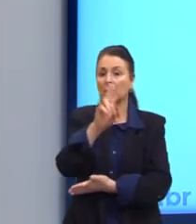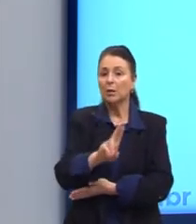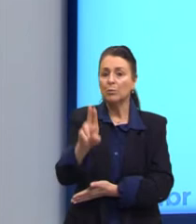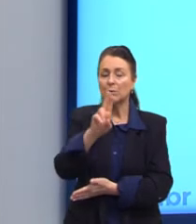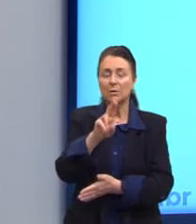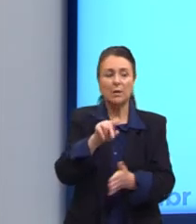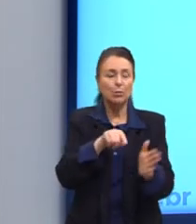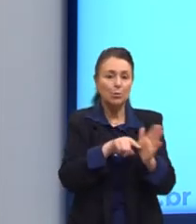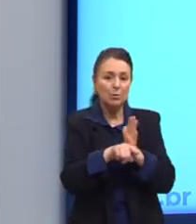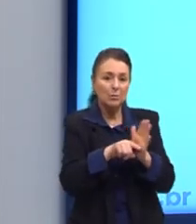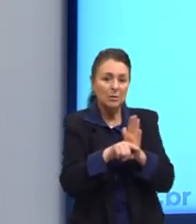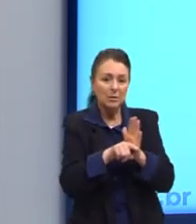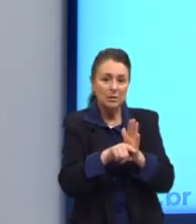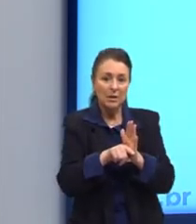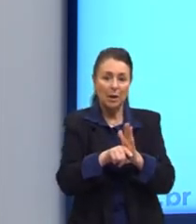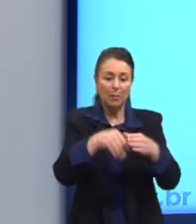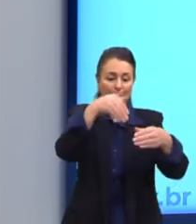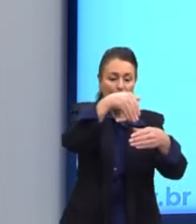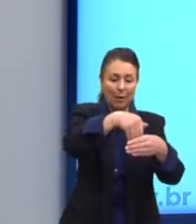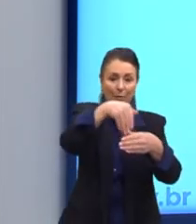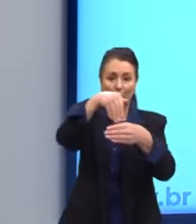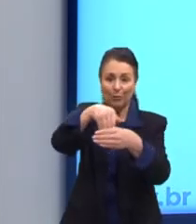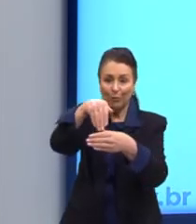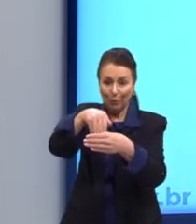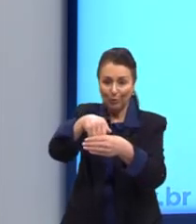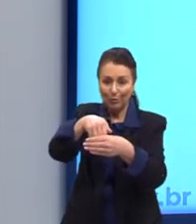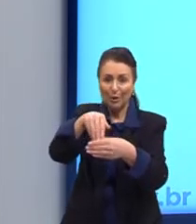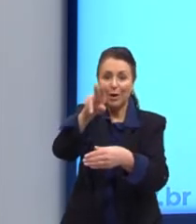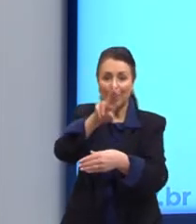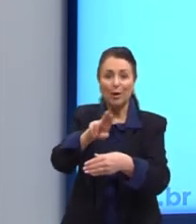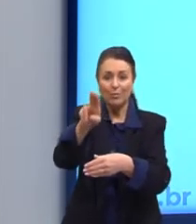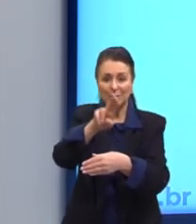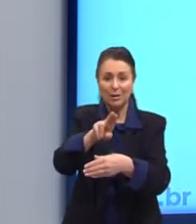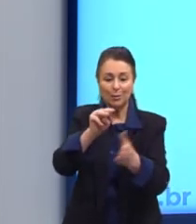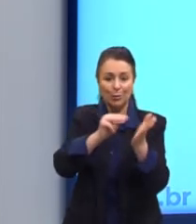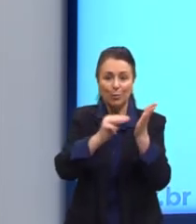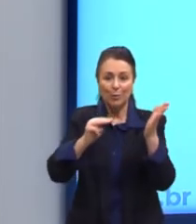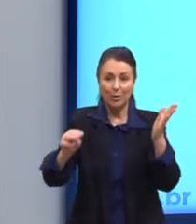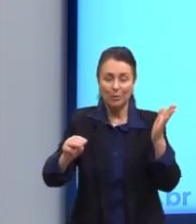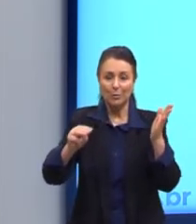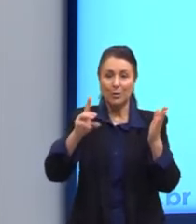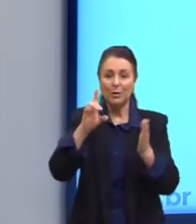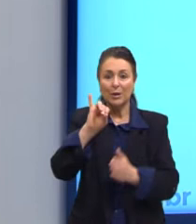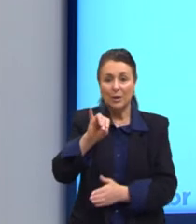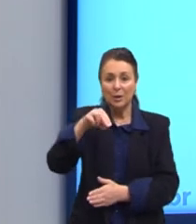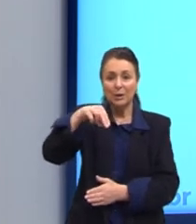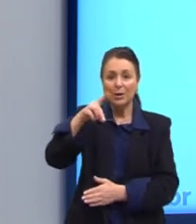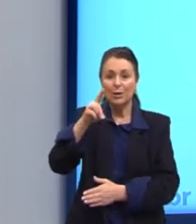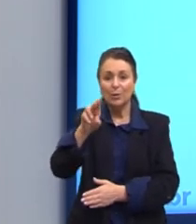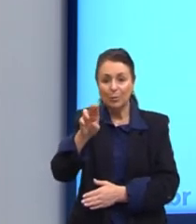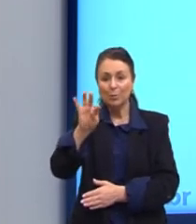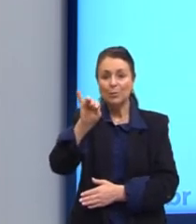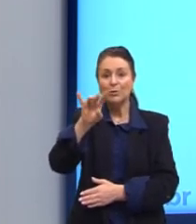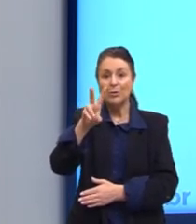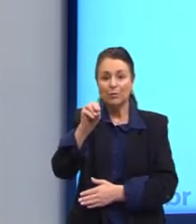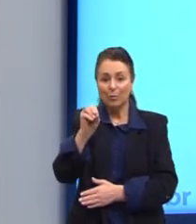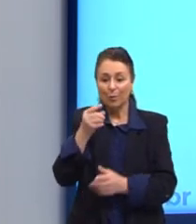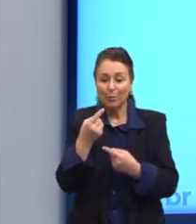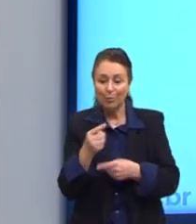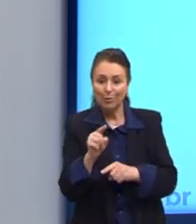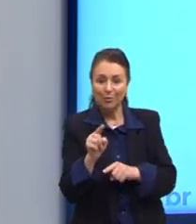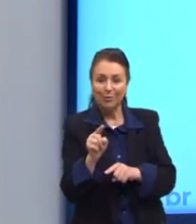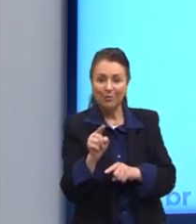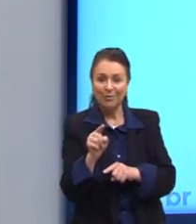pesquisas de intenção de voto. Esse é o método usado para as eleições, é o método indutivo, da indução, certo?